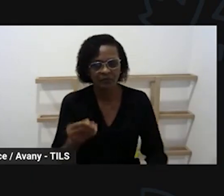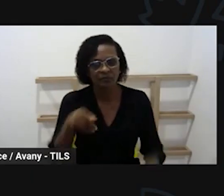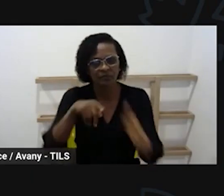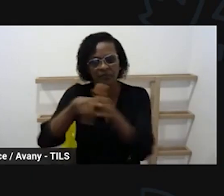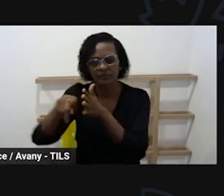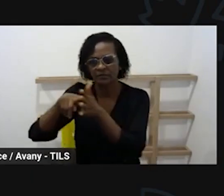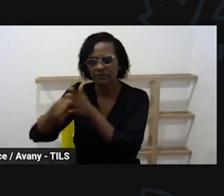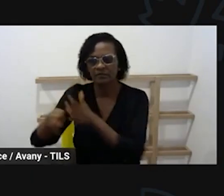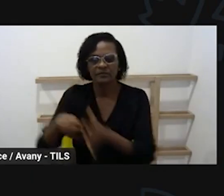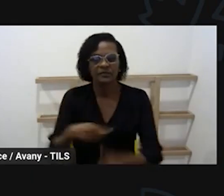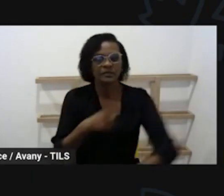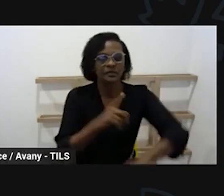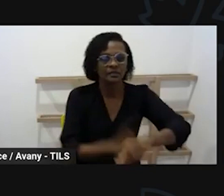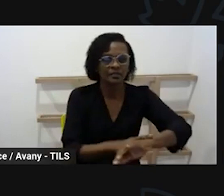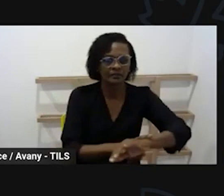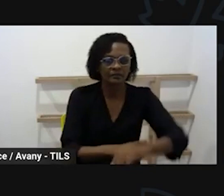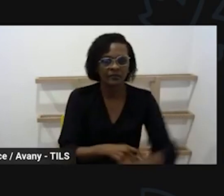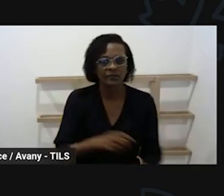planejamento dos dois